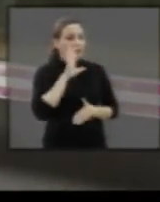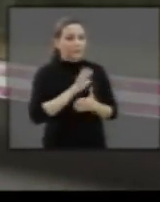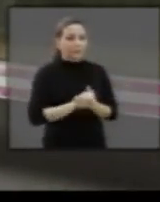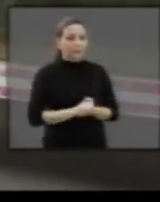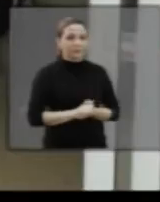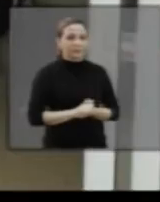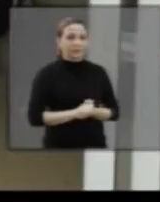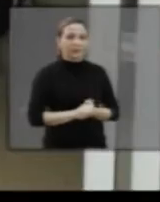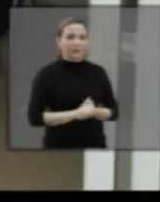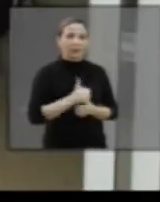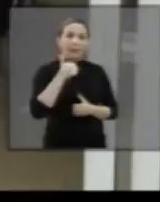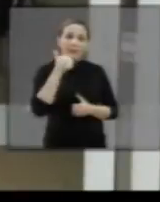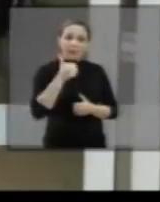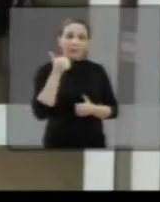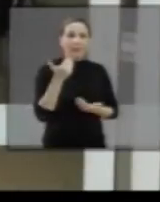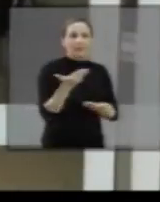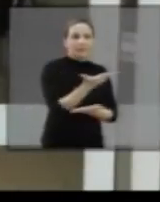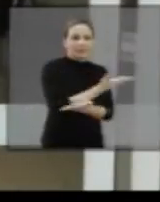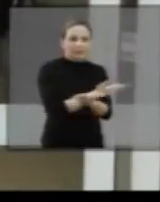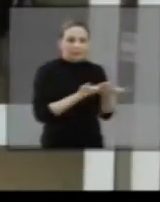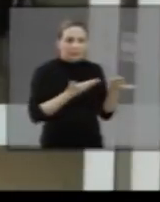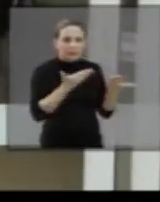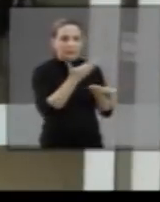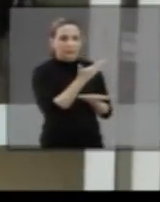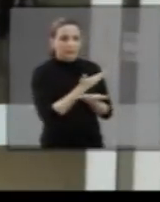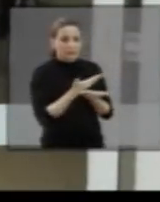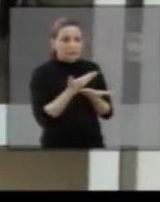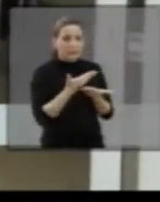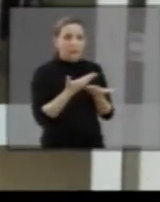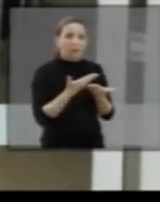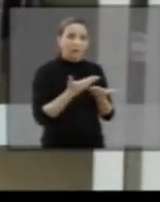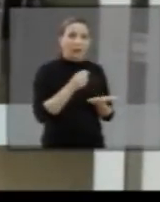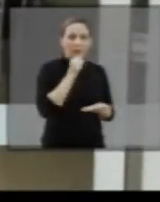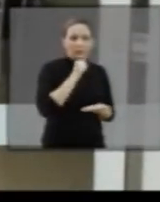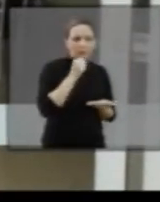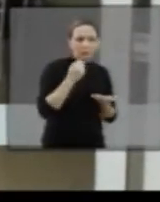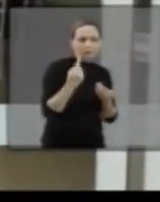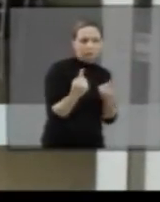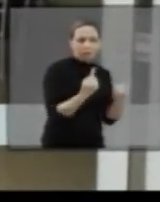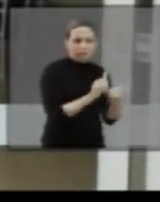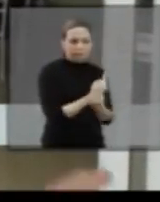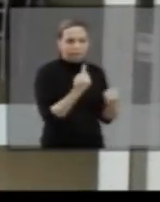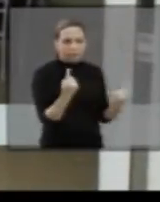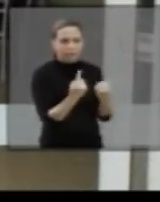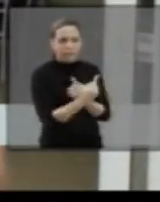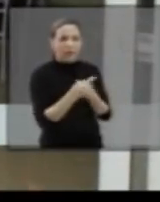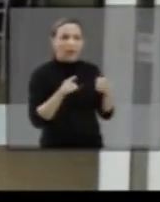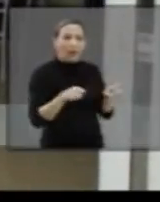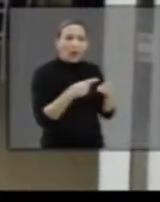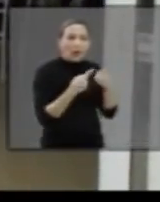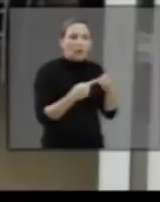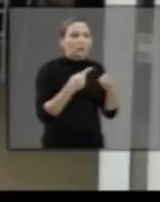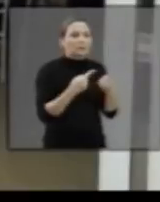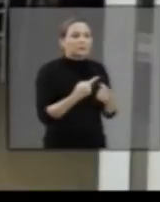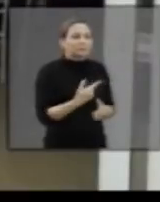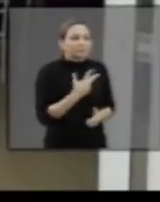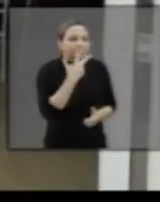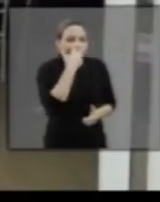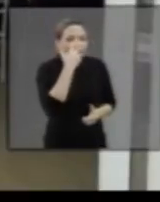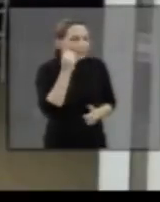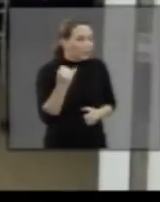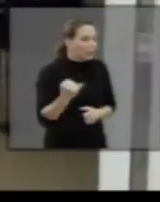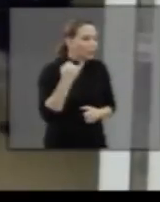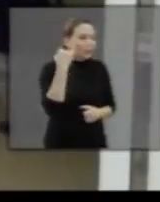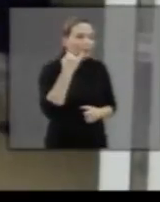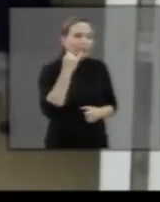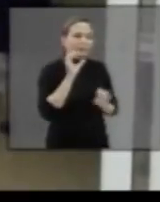bacana. Primeiro, a interação, né, entre eles, e a gente percebe também que a música é uma coisa que, para